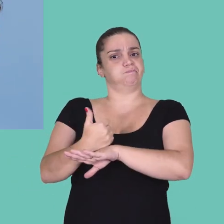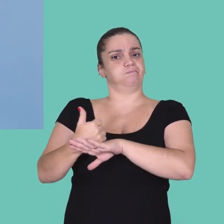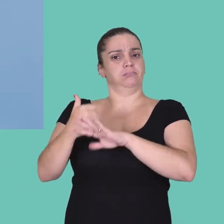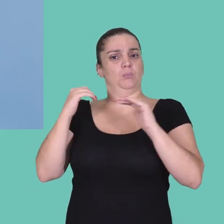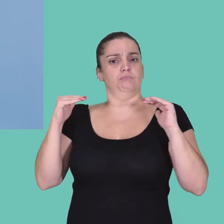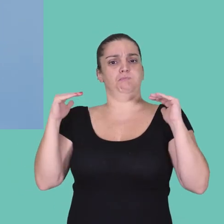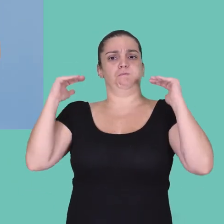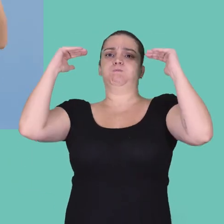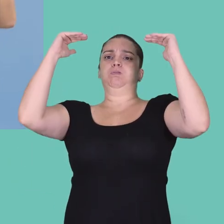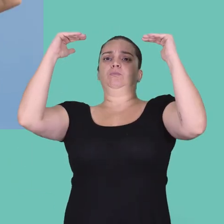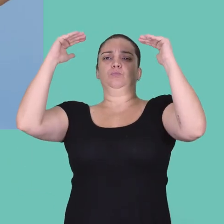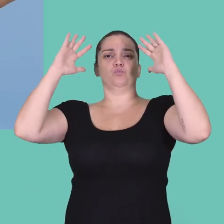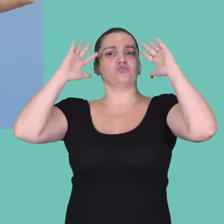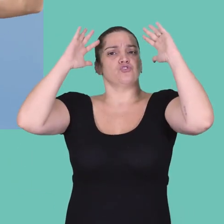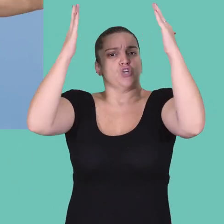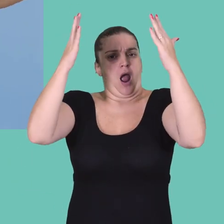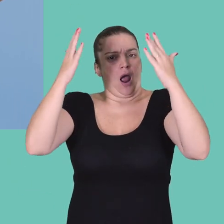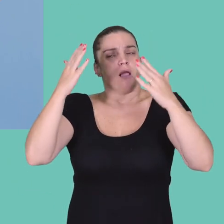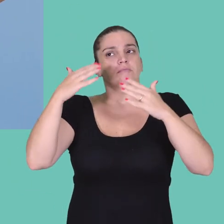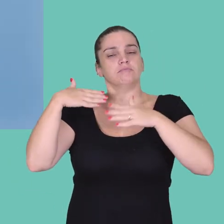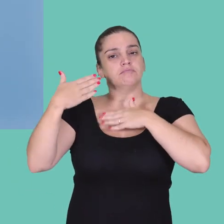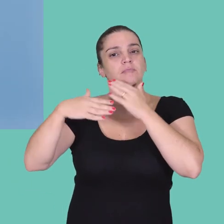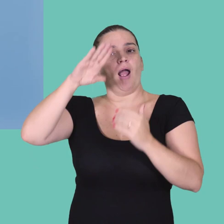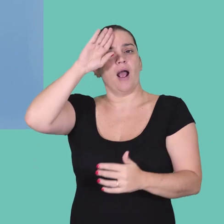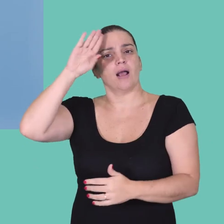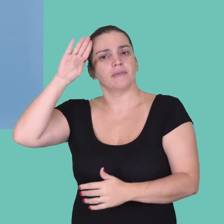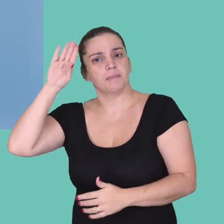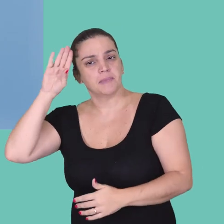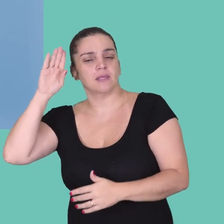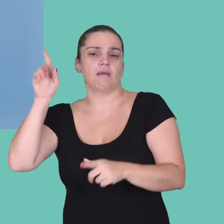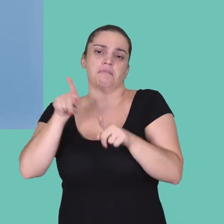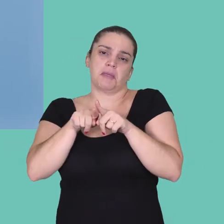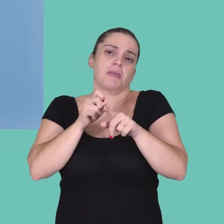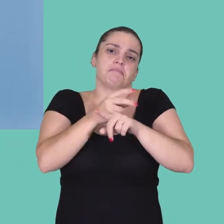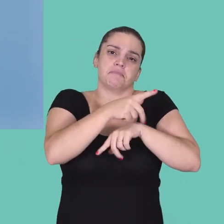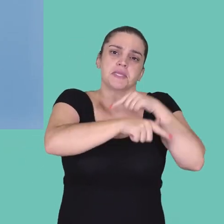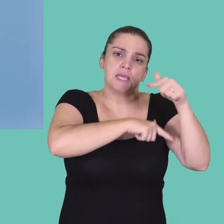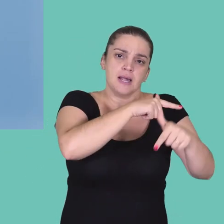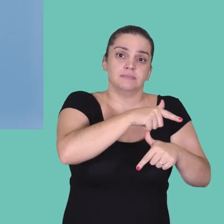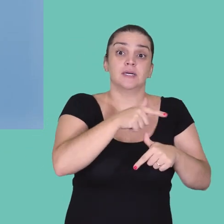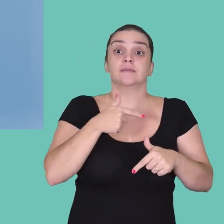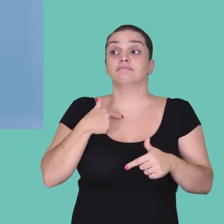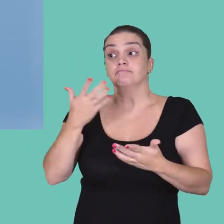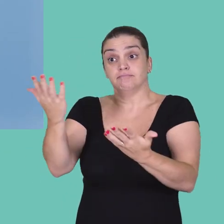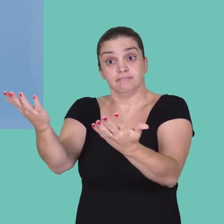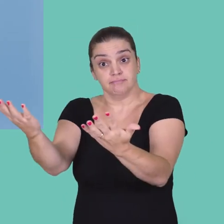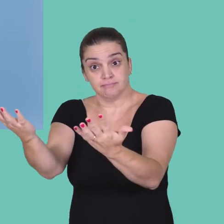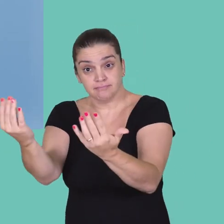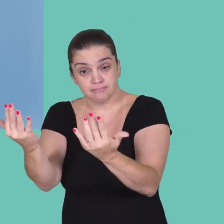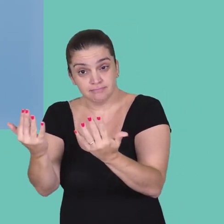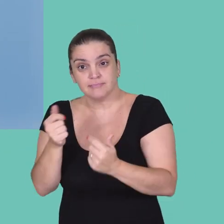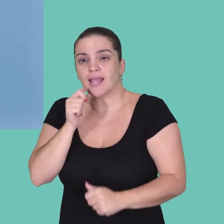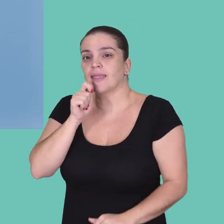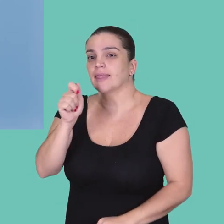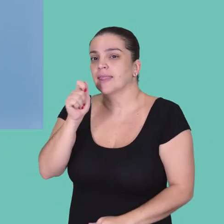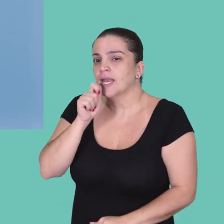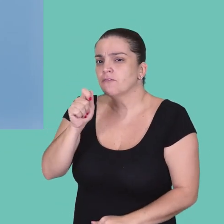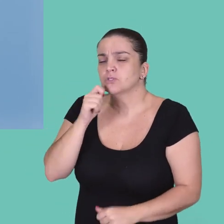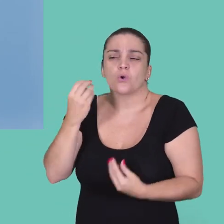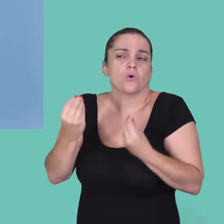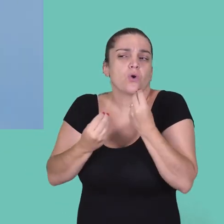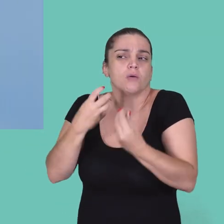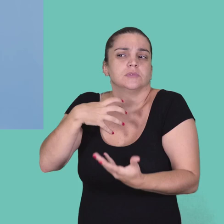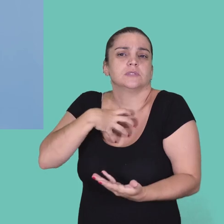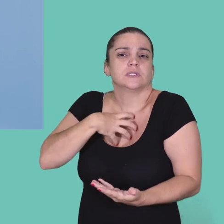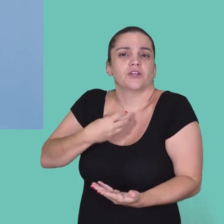elas tinham... Então, carreira já estava, né? Já estavam mulheres com carreira bem estabelecida, tanto na academia quanto fora da academia. E nós fomos